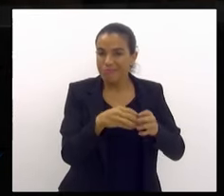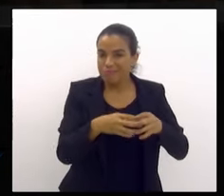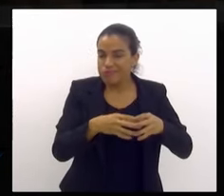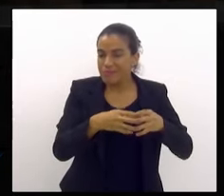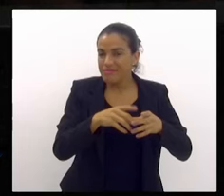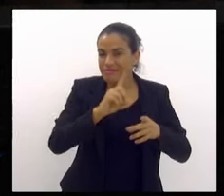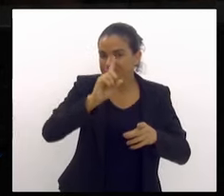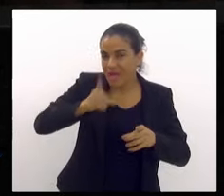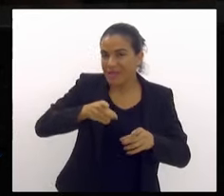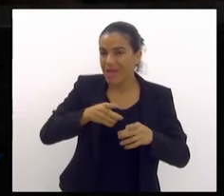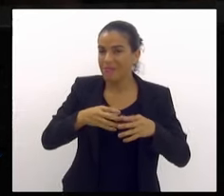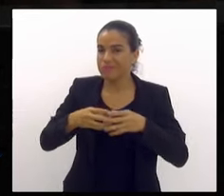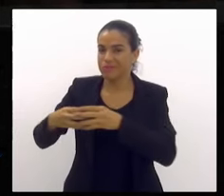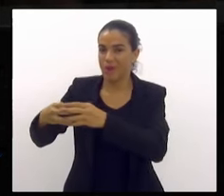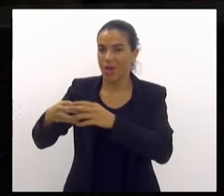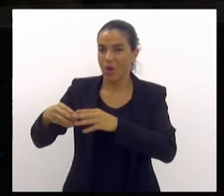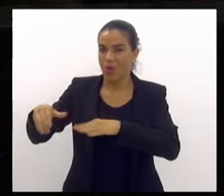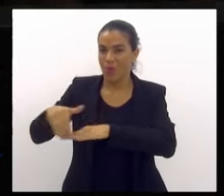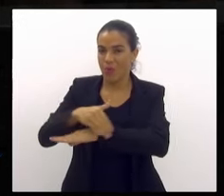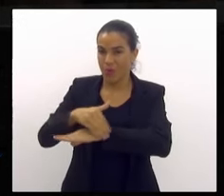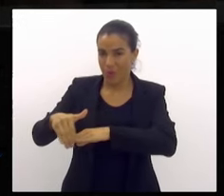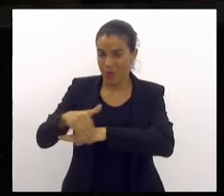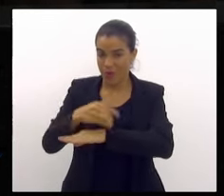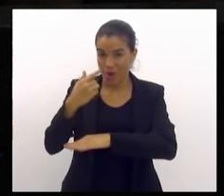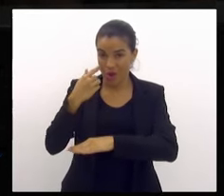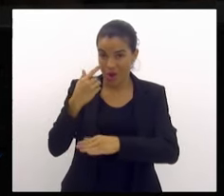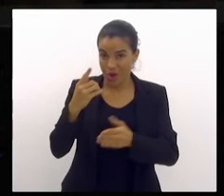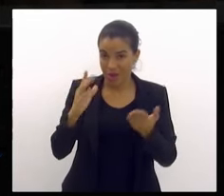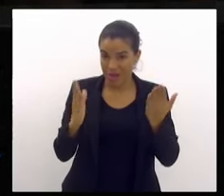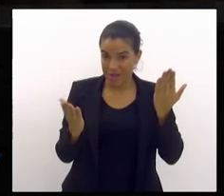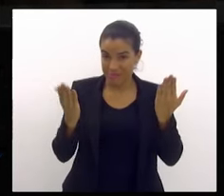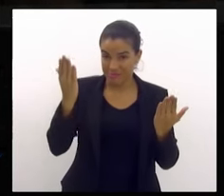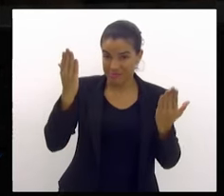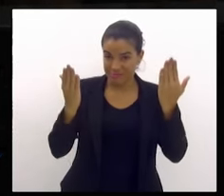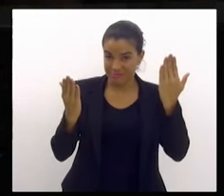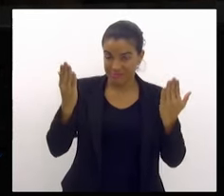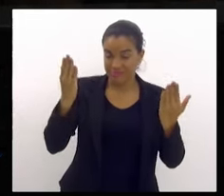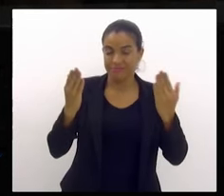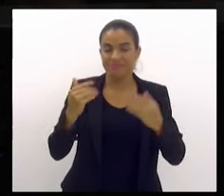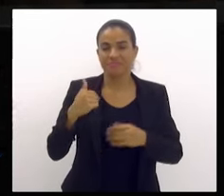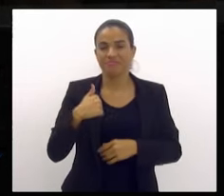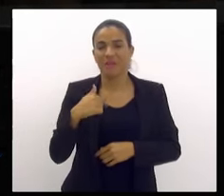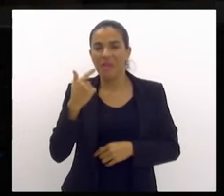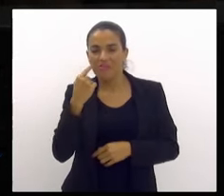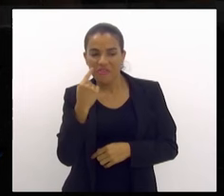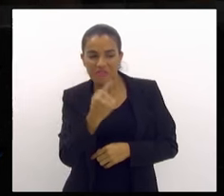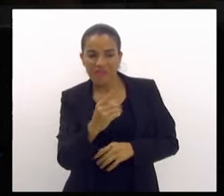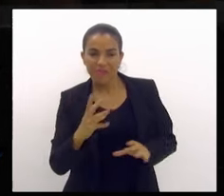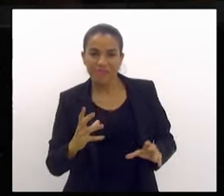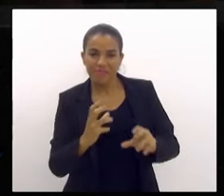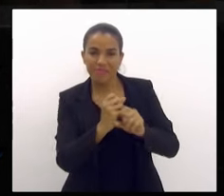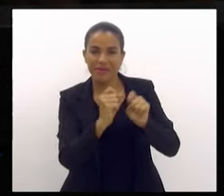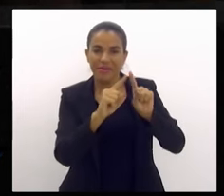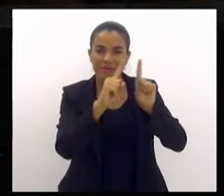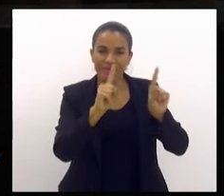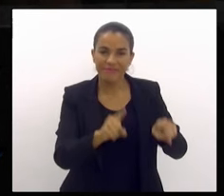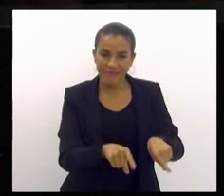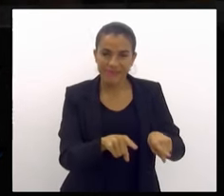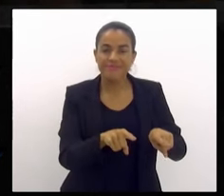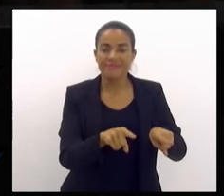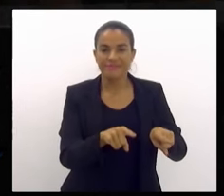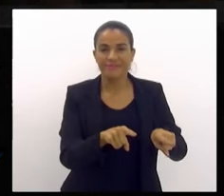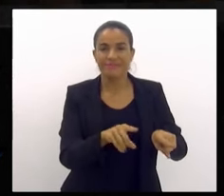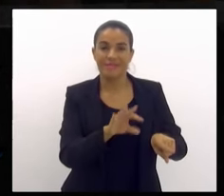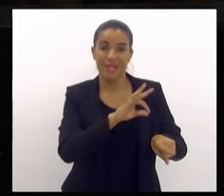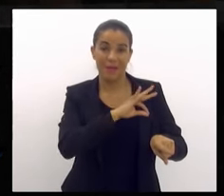Olha a disparidade de tamanho. aí fui ver o efetivo da